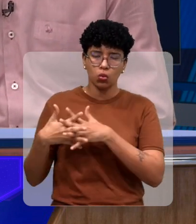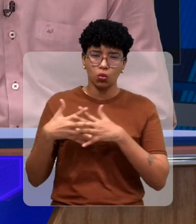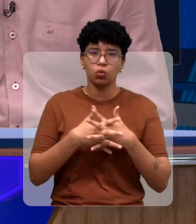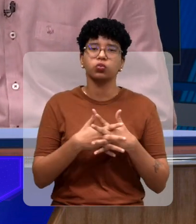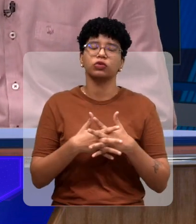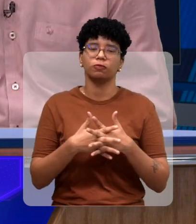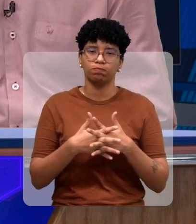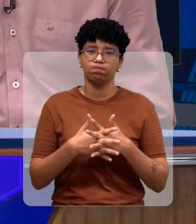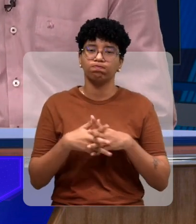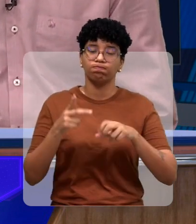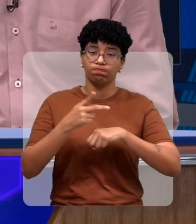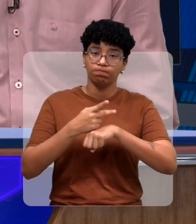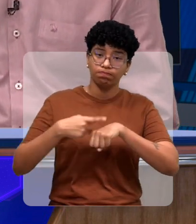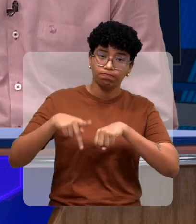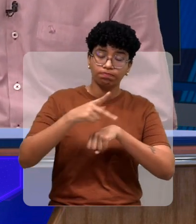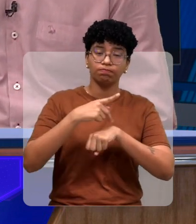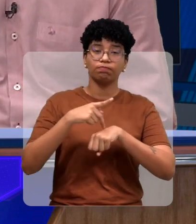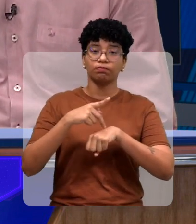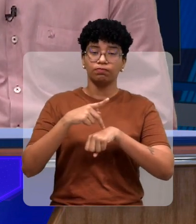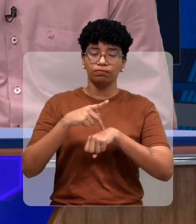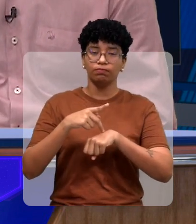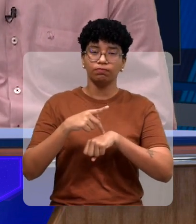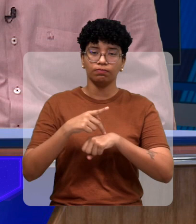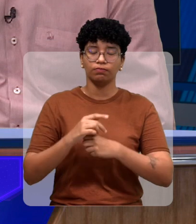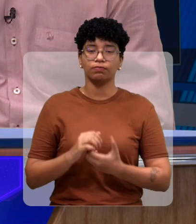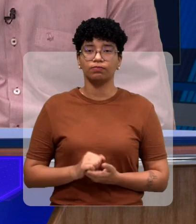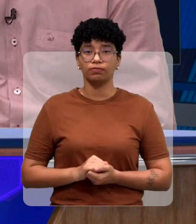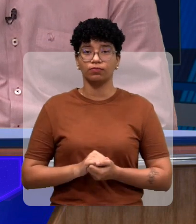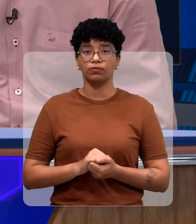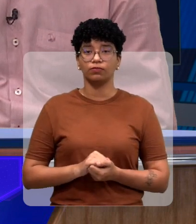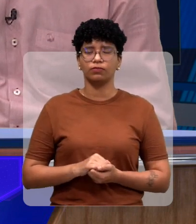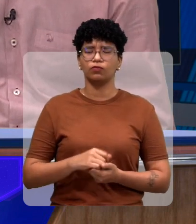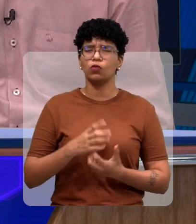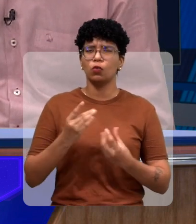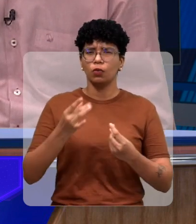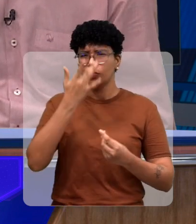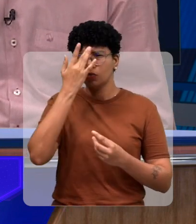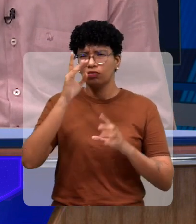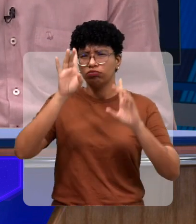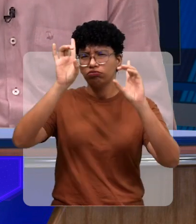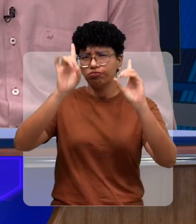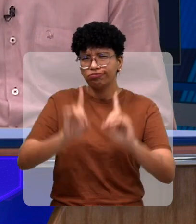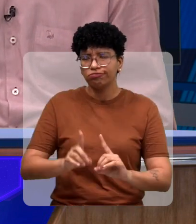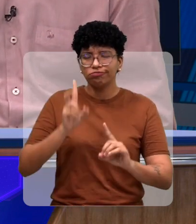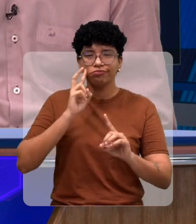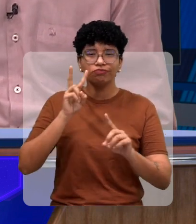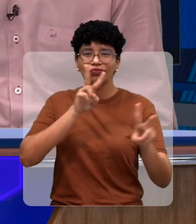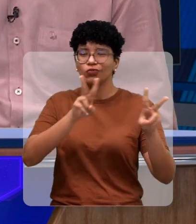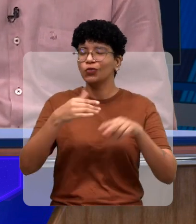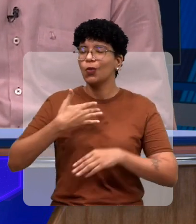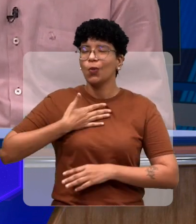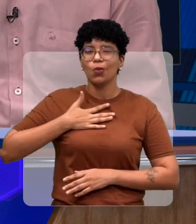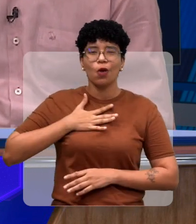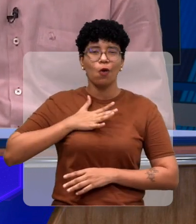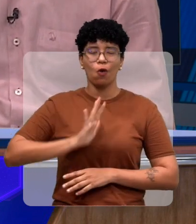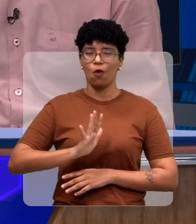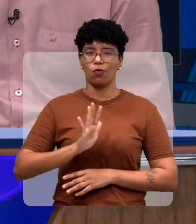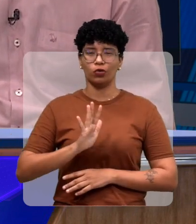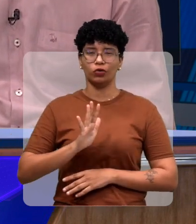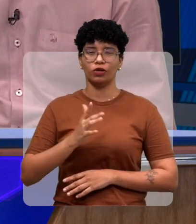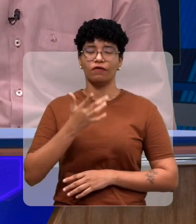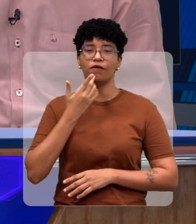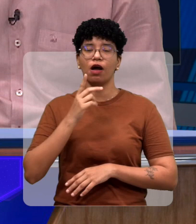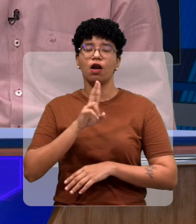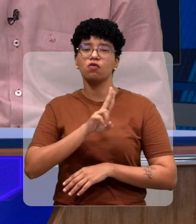muito grande no país que muitos deficientes visuais não gostam de ser chamados como